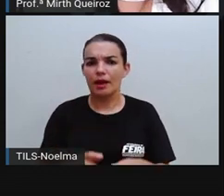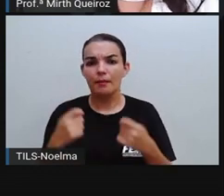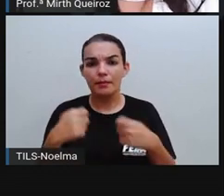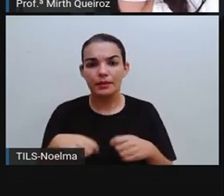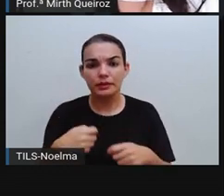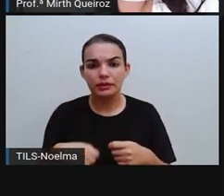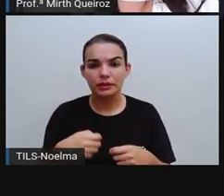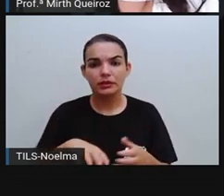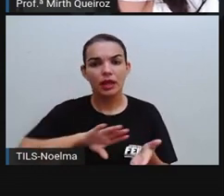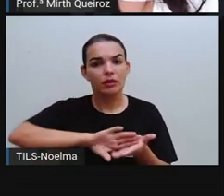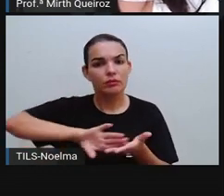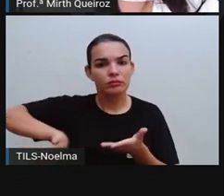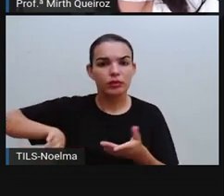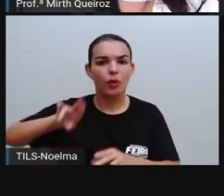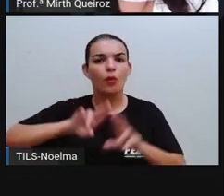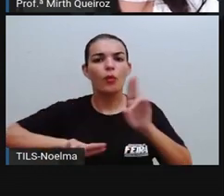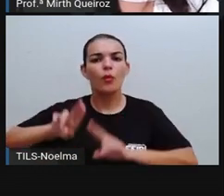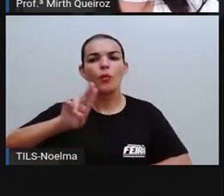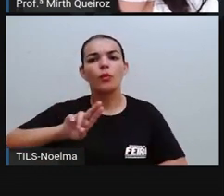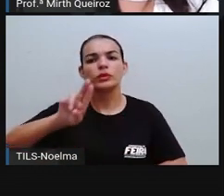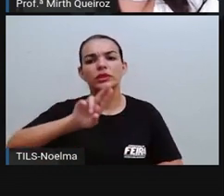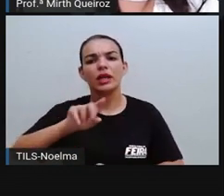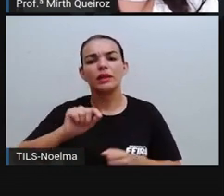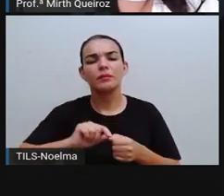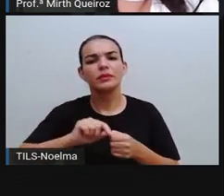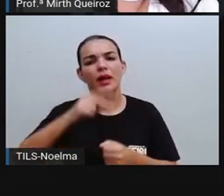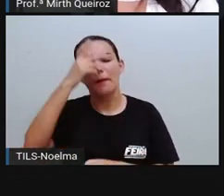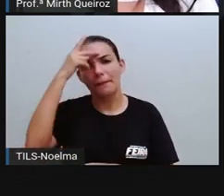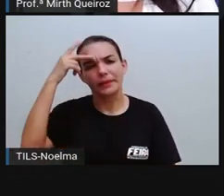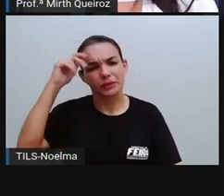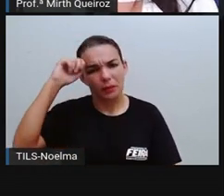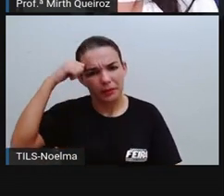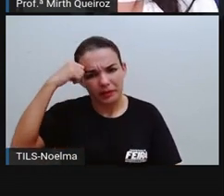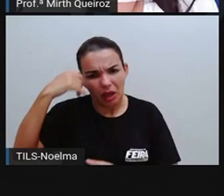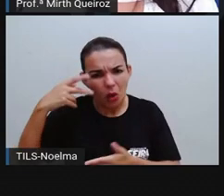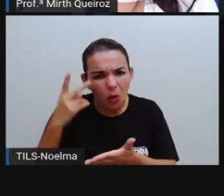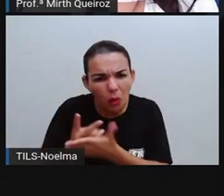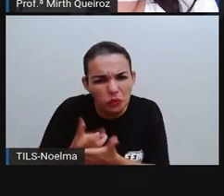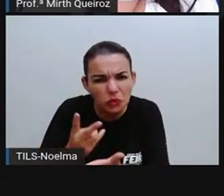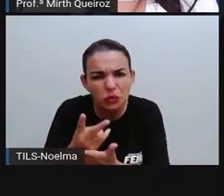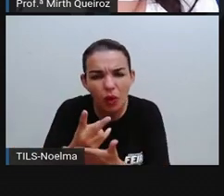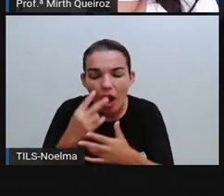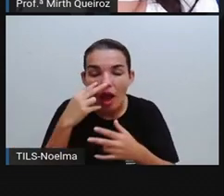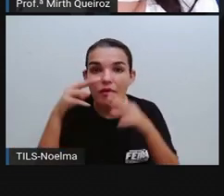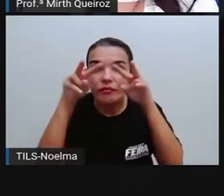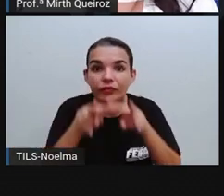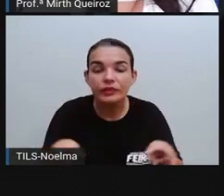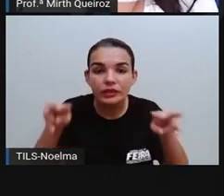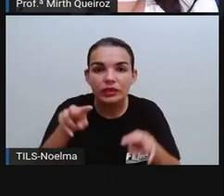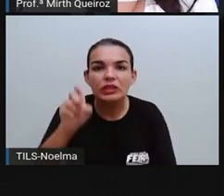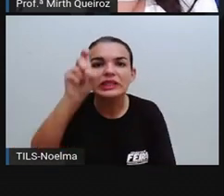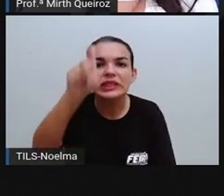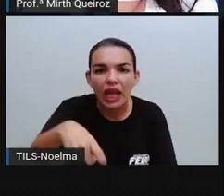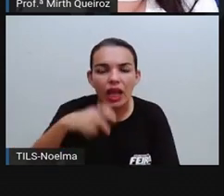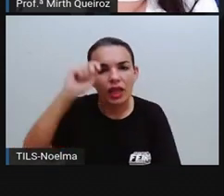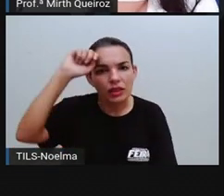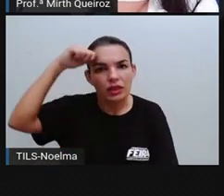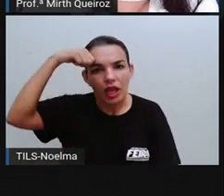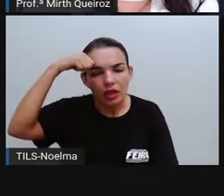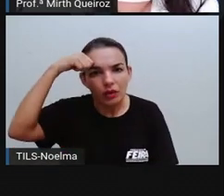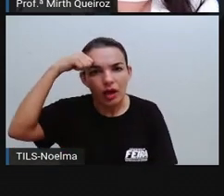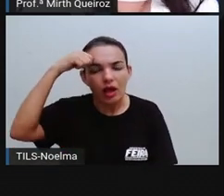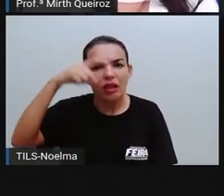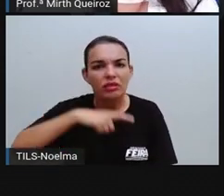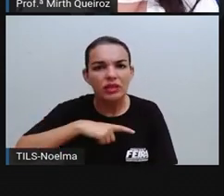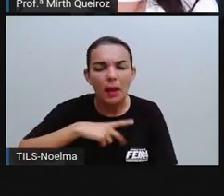utilizado aí para se referir à pessoa preta, mas perpetua a visão de que ser negro é algo